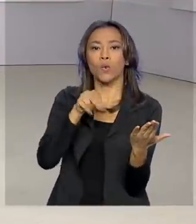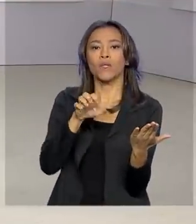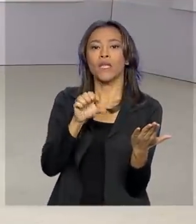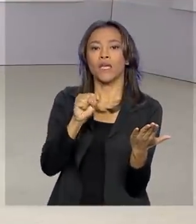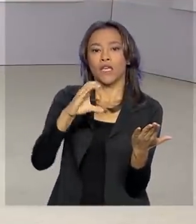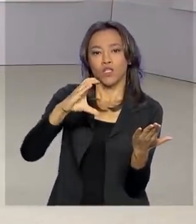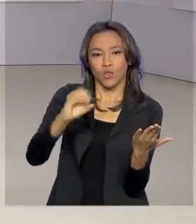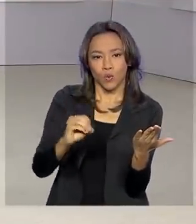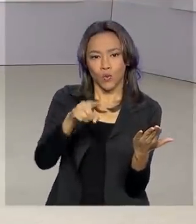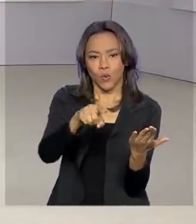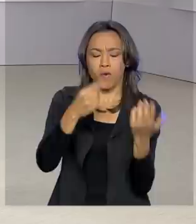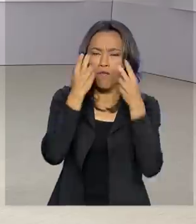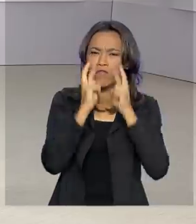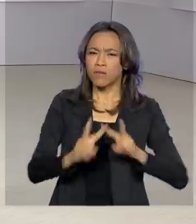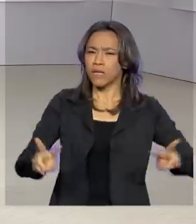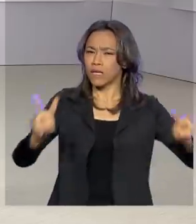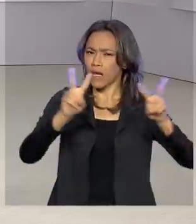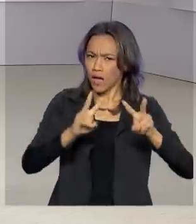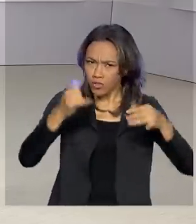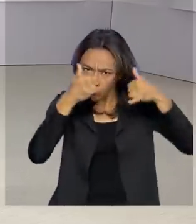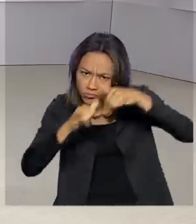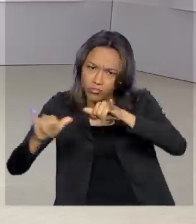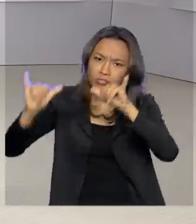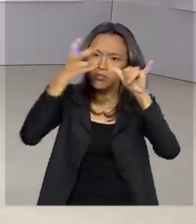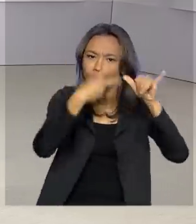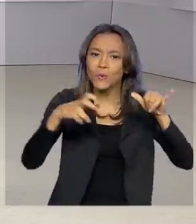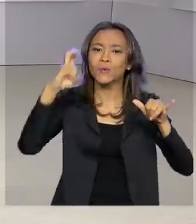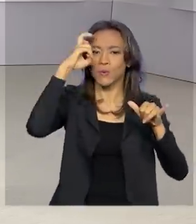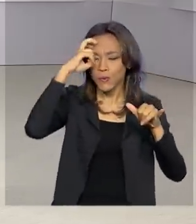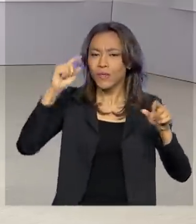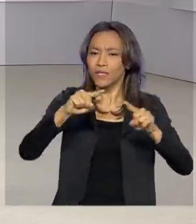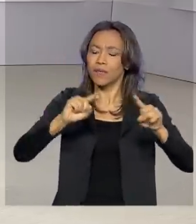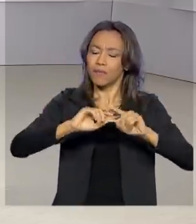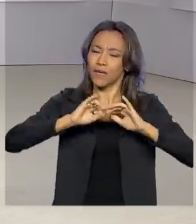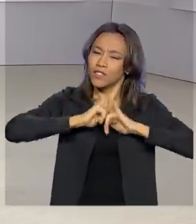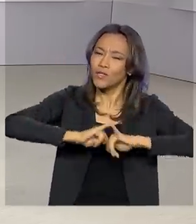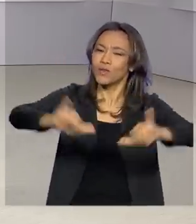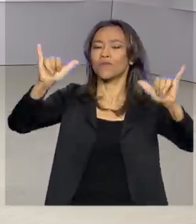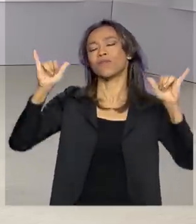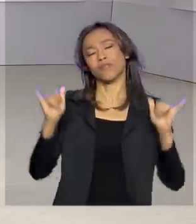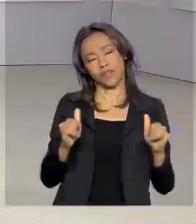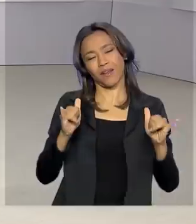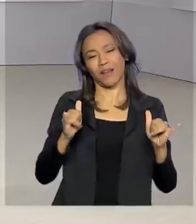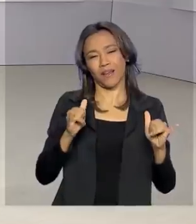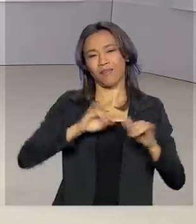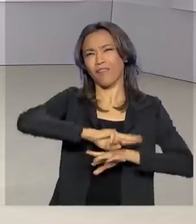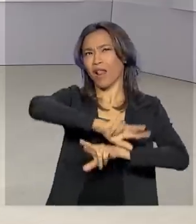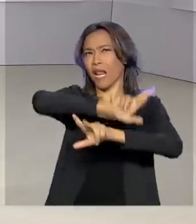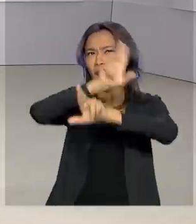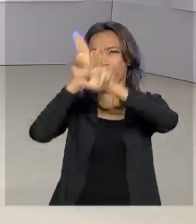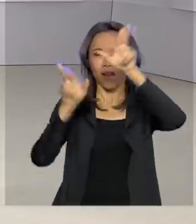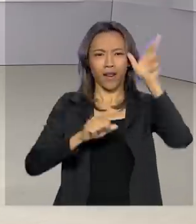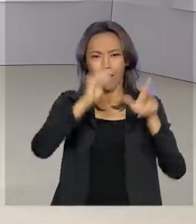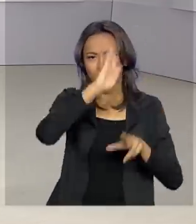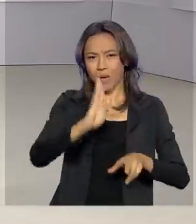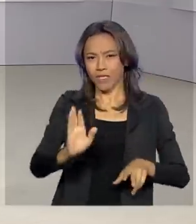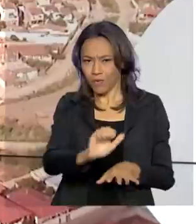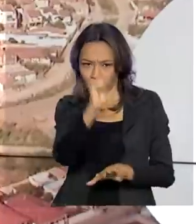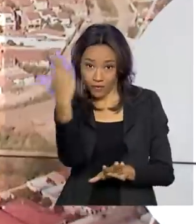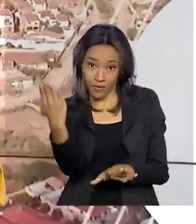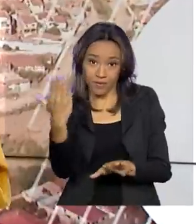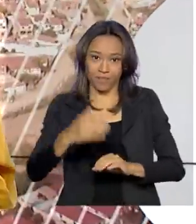uma maior visibilidade, o que vai contribuir para reforçar a imagem culturalmente diversificada do Brasil lá fora.